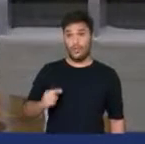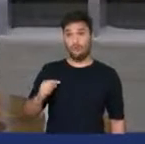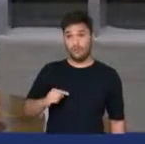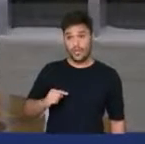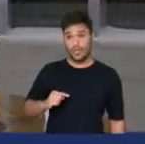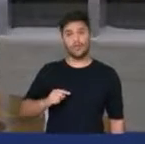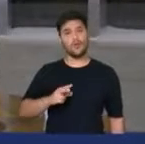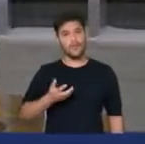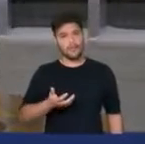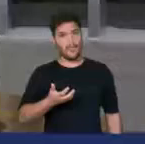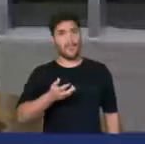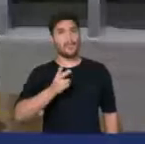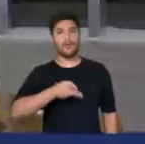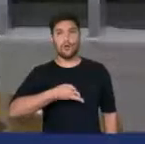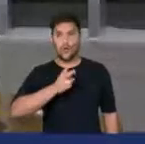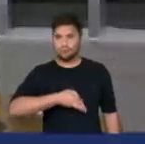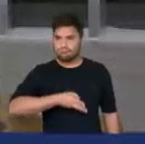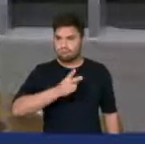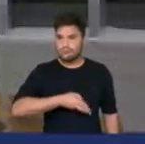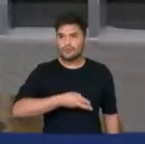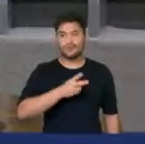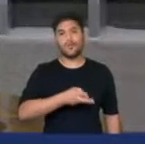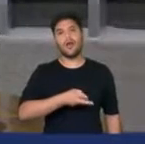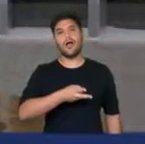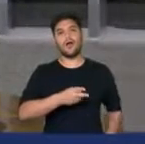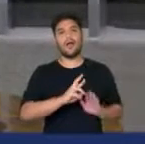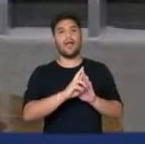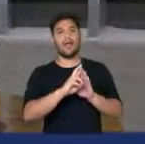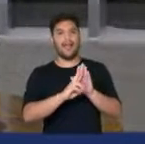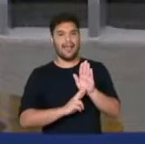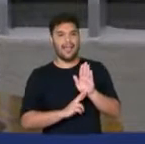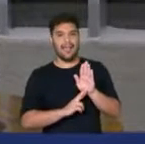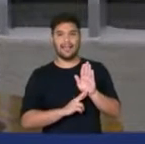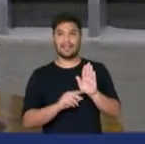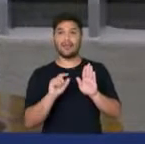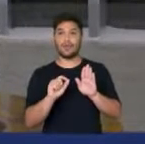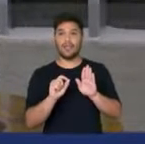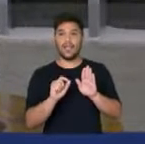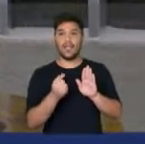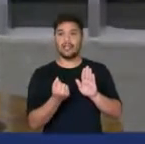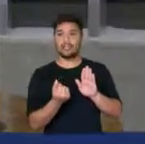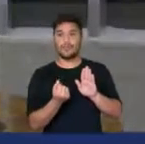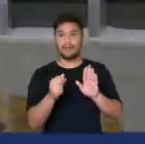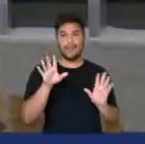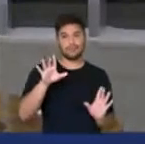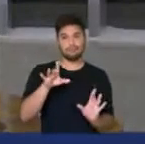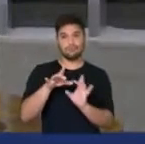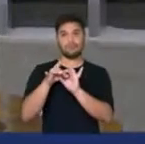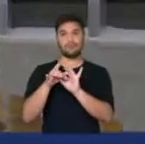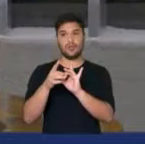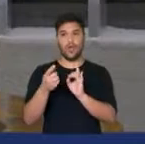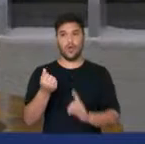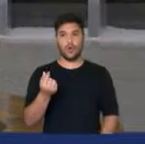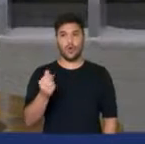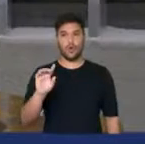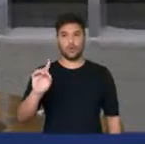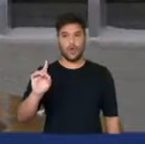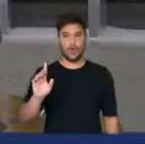é de manter a política de paridade internacional de preços.